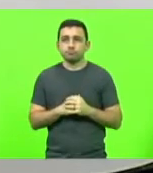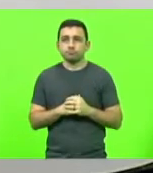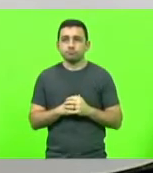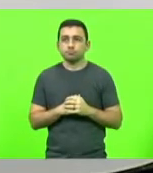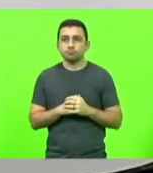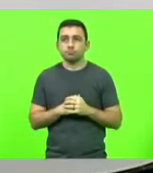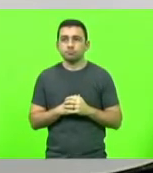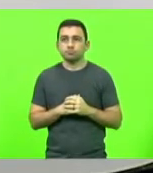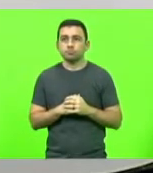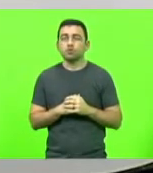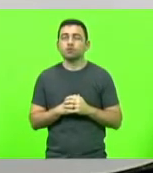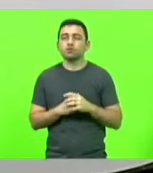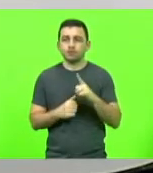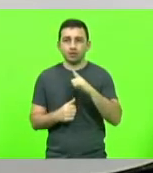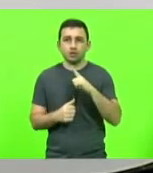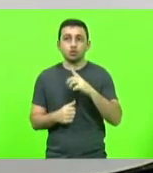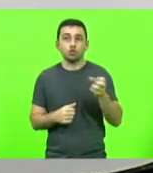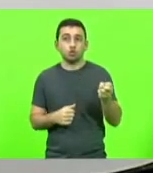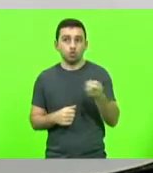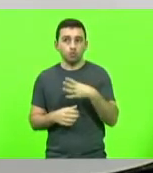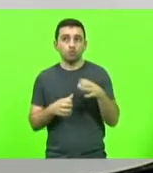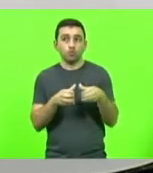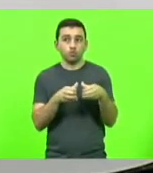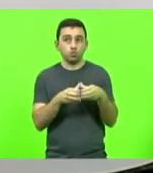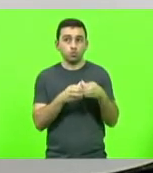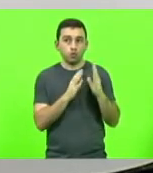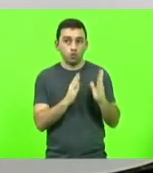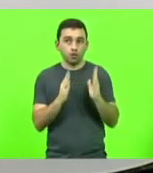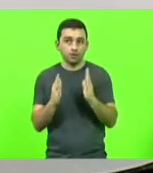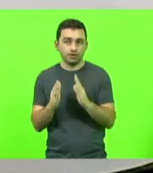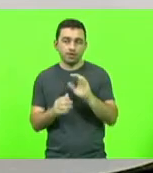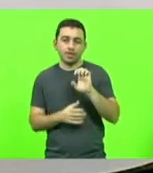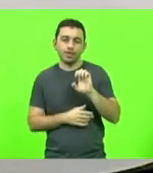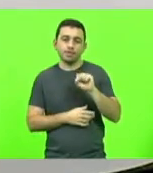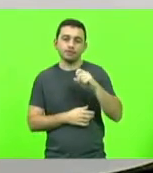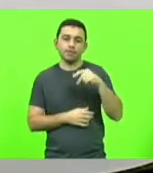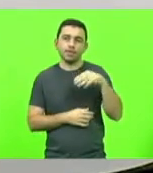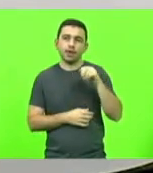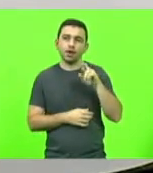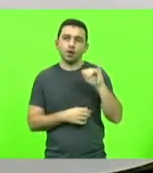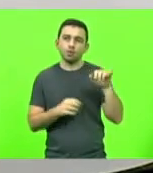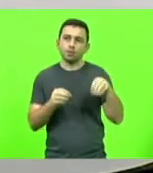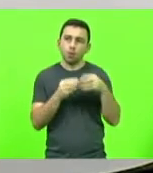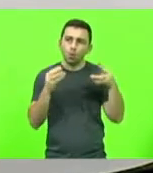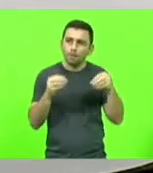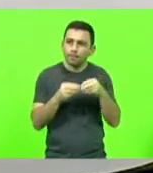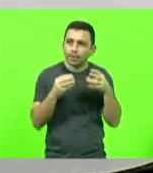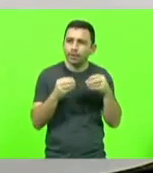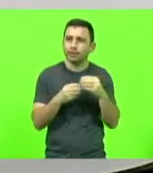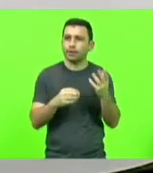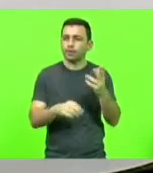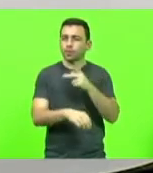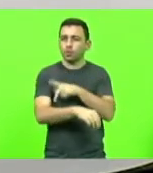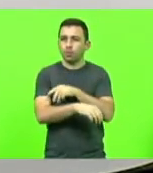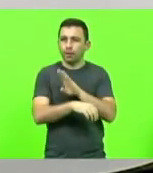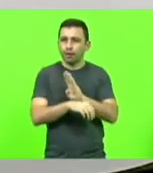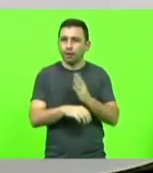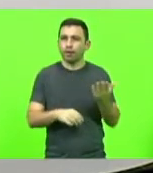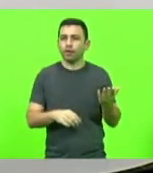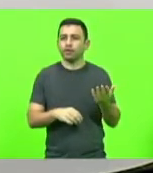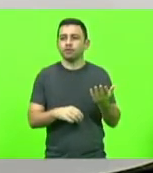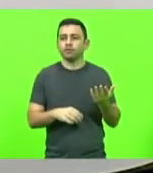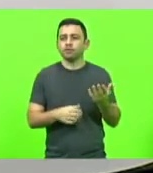nova, um novo batalhão que organize a Costa Esmeralda, Bombinhas, Porto Belo, Itapema, e também